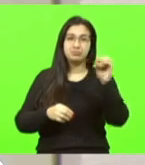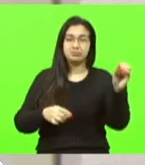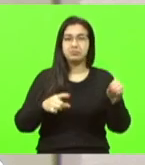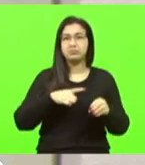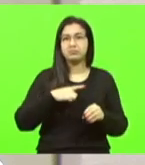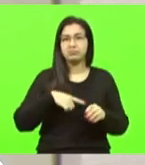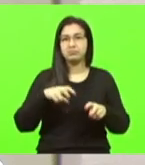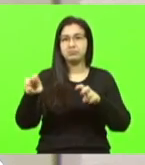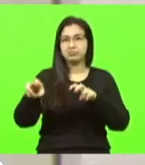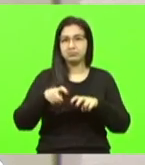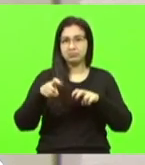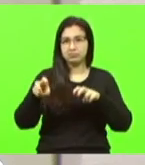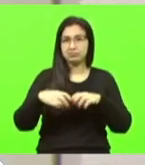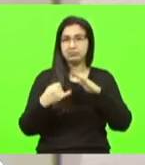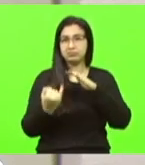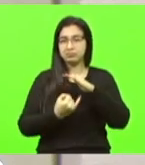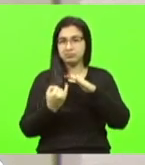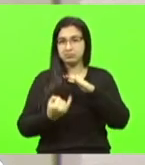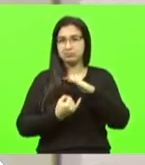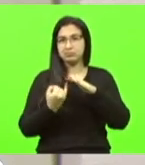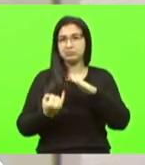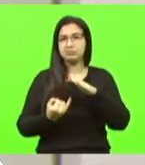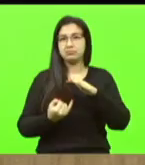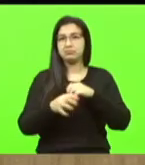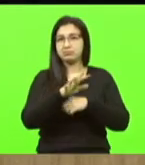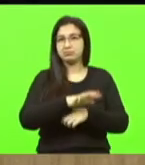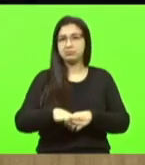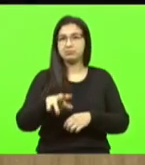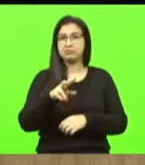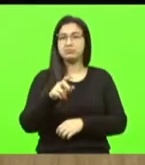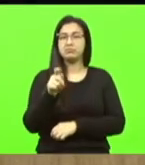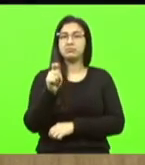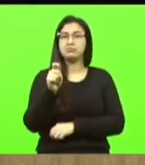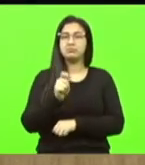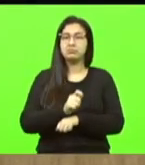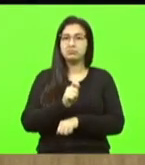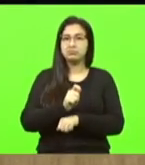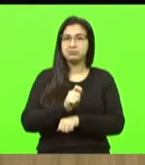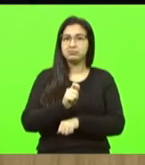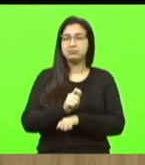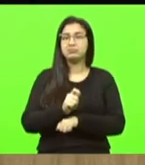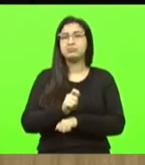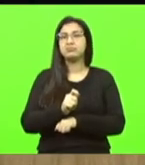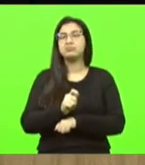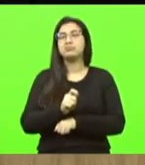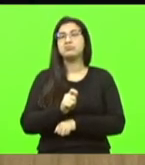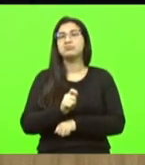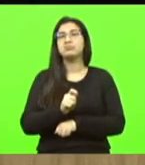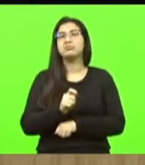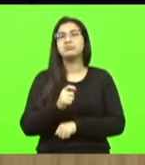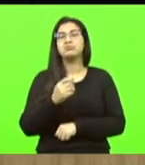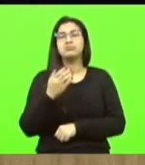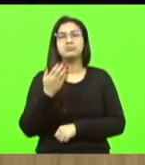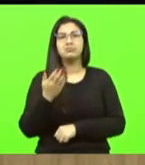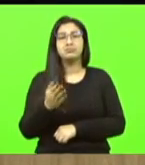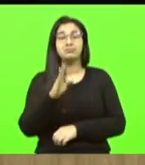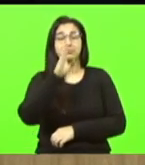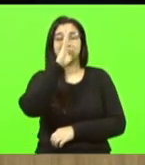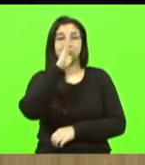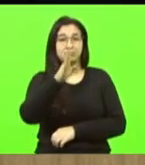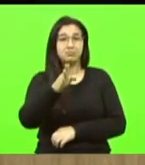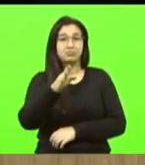fala na região de Jaraguá muitas indústrias mas o litoral catarinense é a indústria